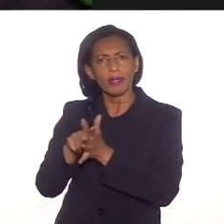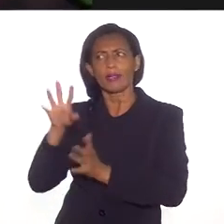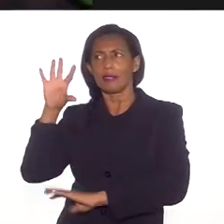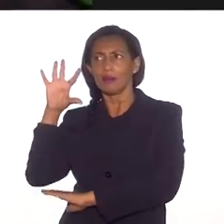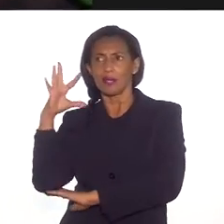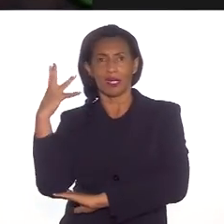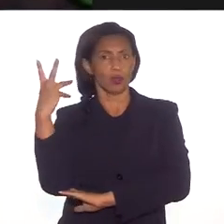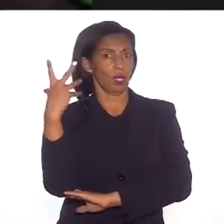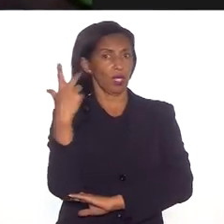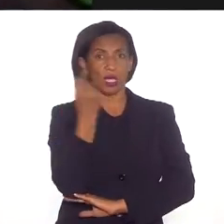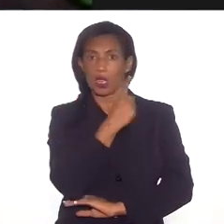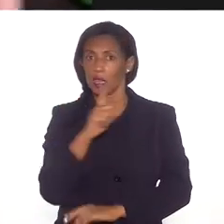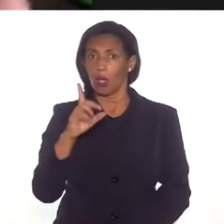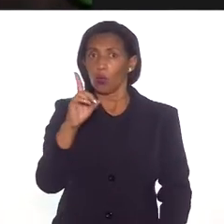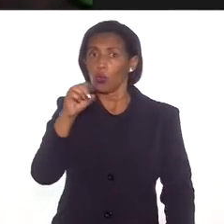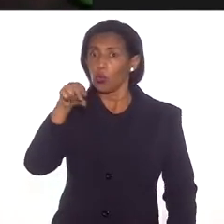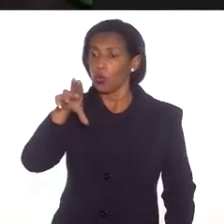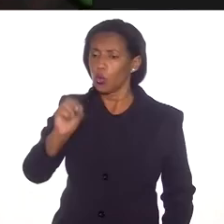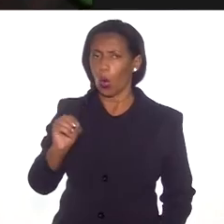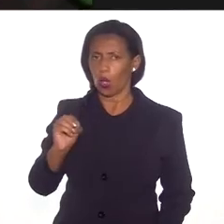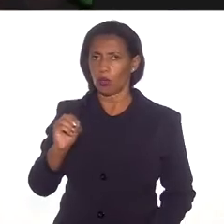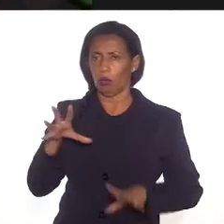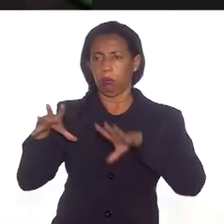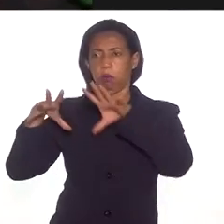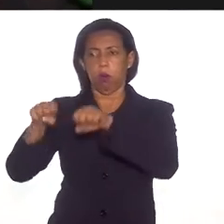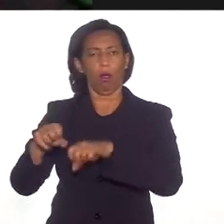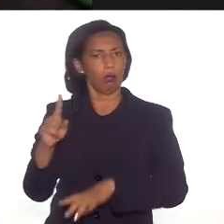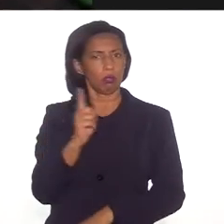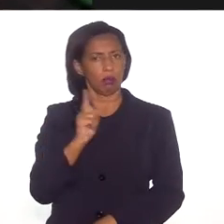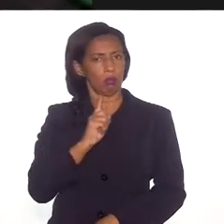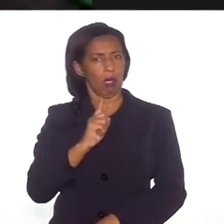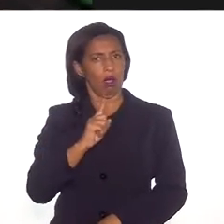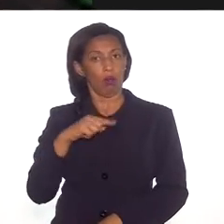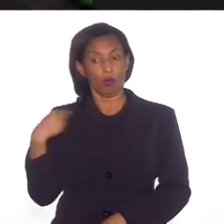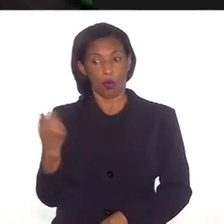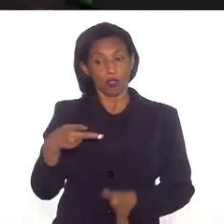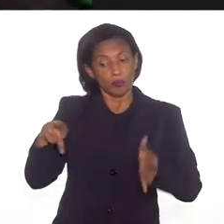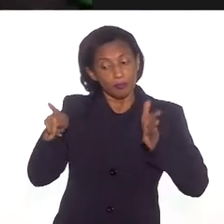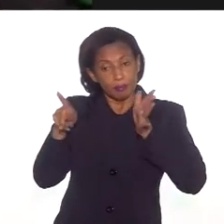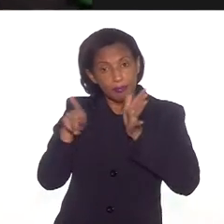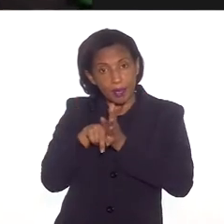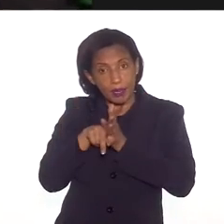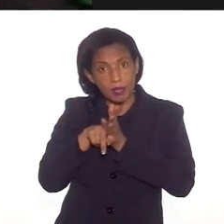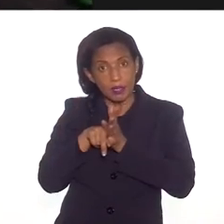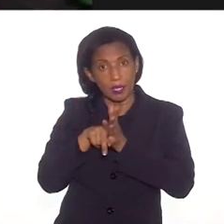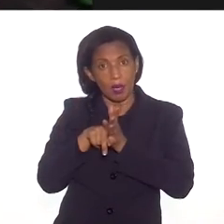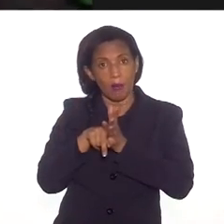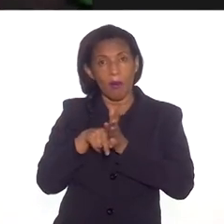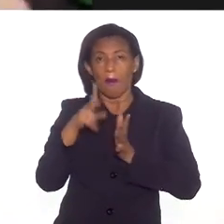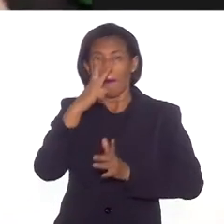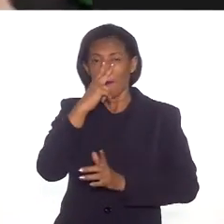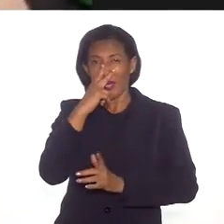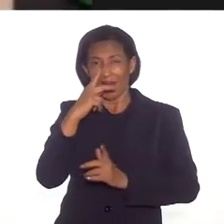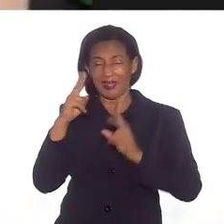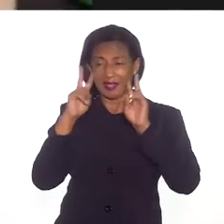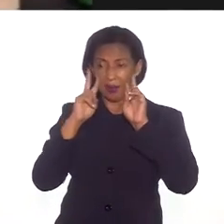não donos dela. E é claro que essa compreensão de sermos parte do mundo briga diretamente com essa visão